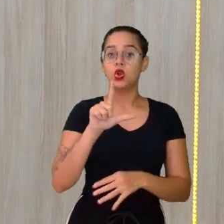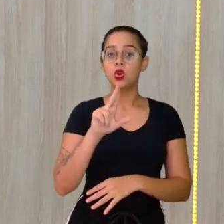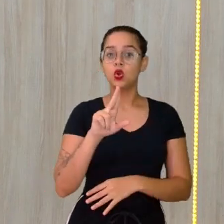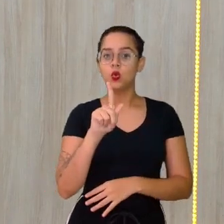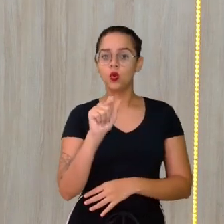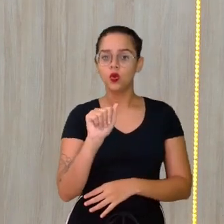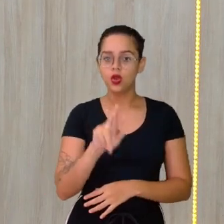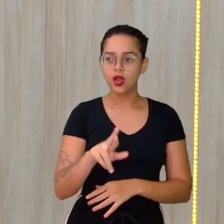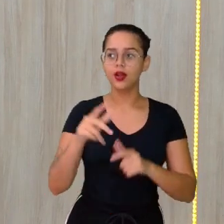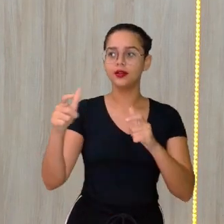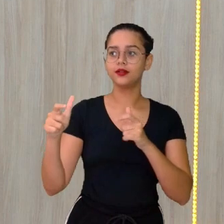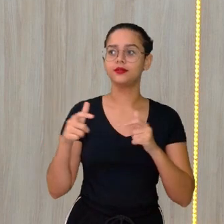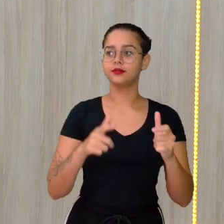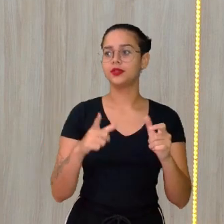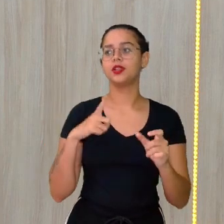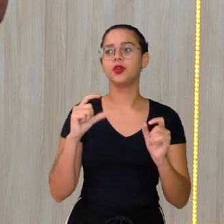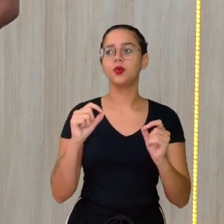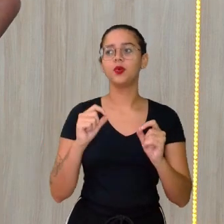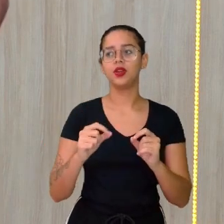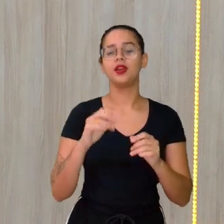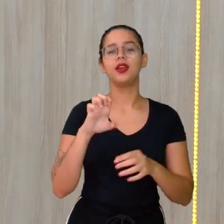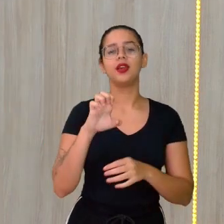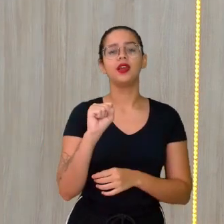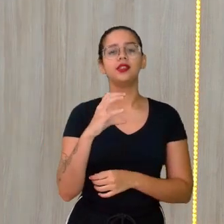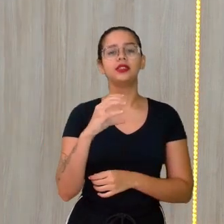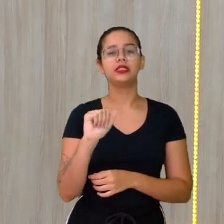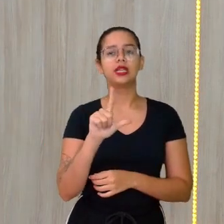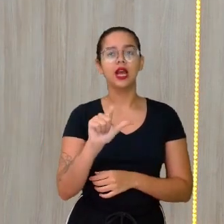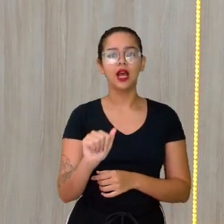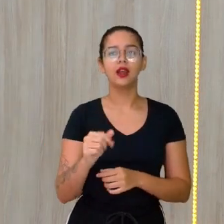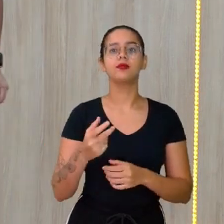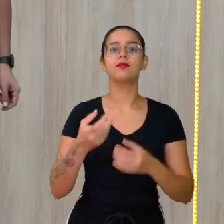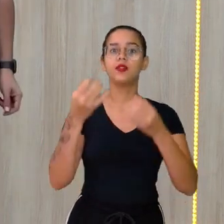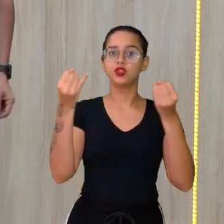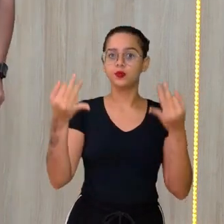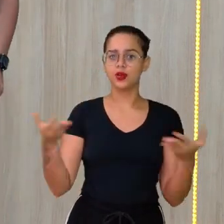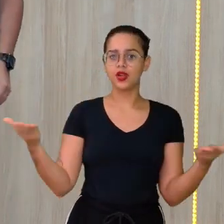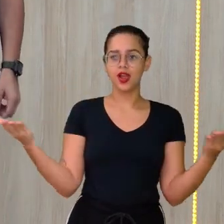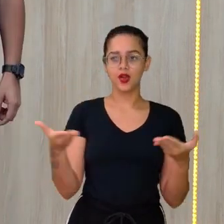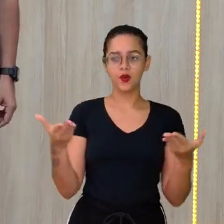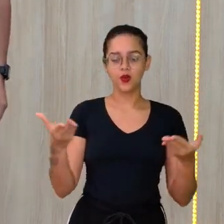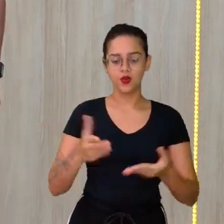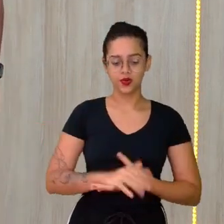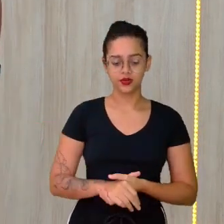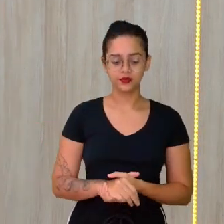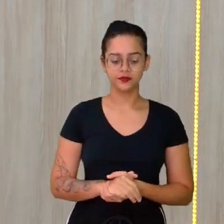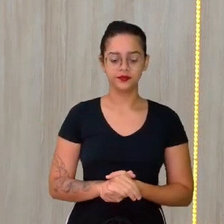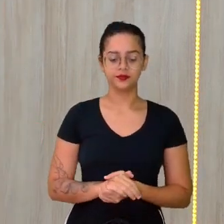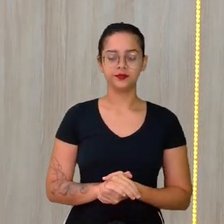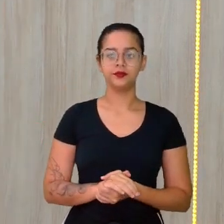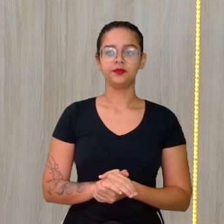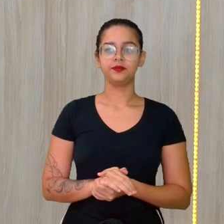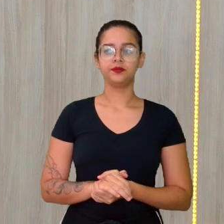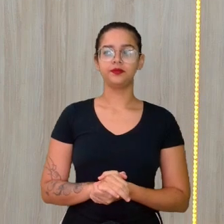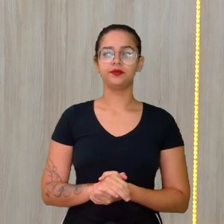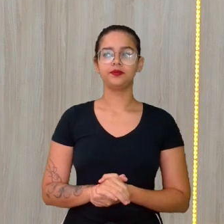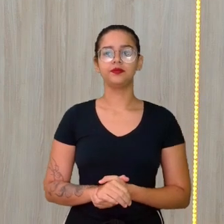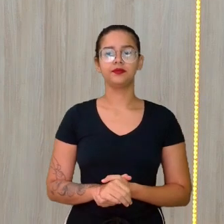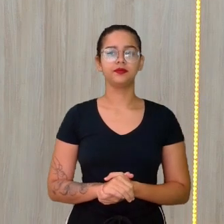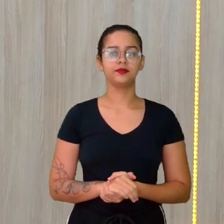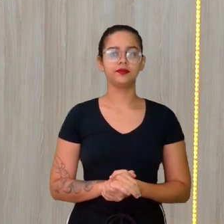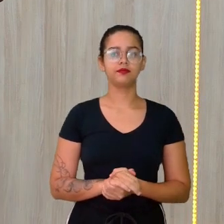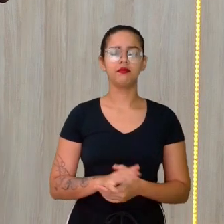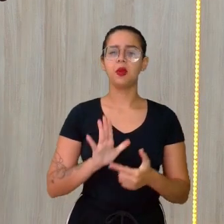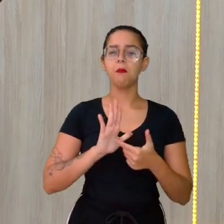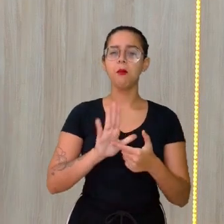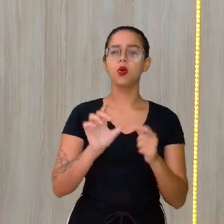escala. Que é o que a gente vai falar aqui hoje, né? A escala, ela